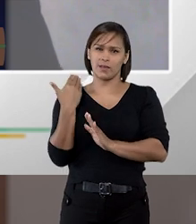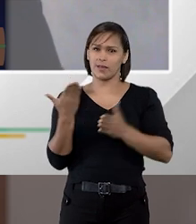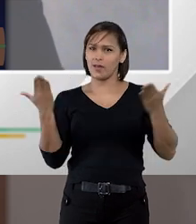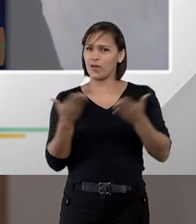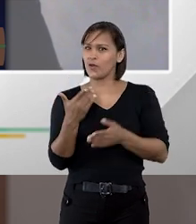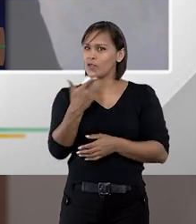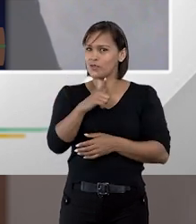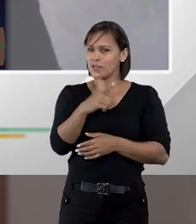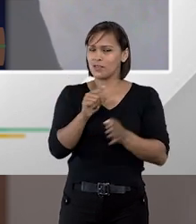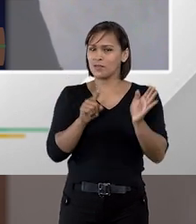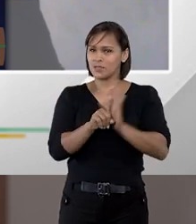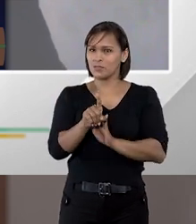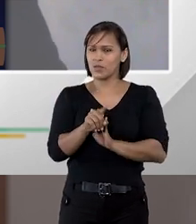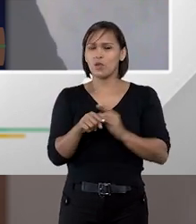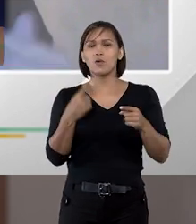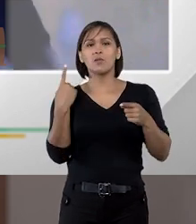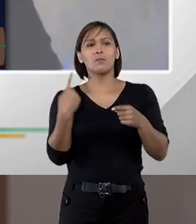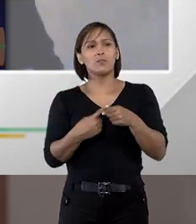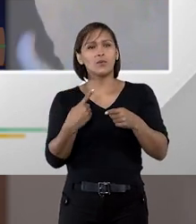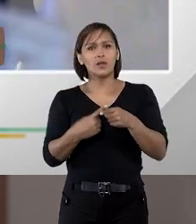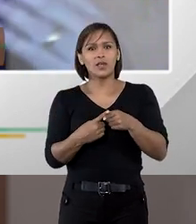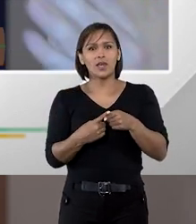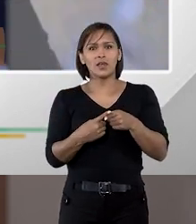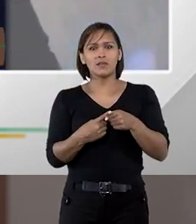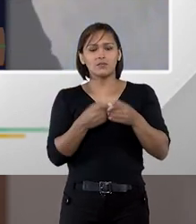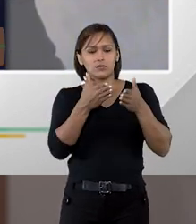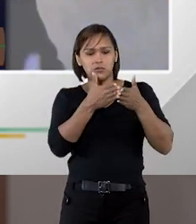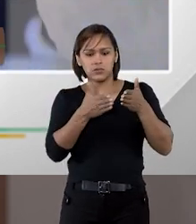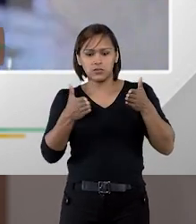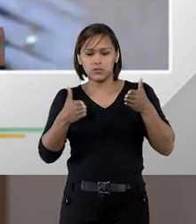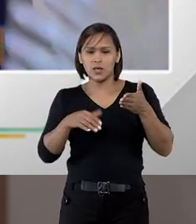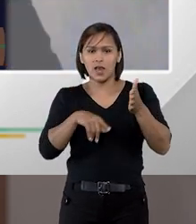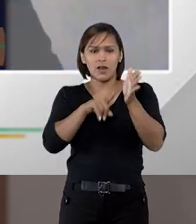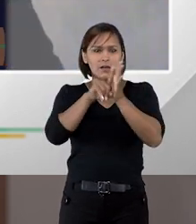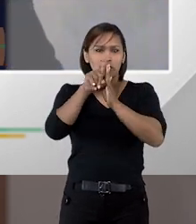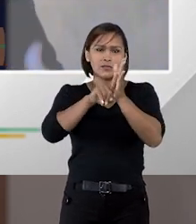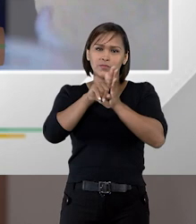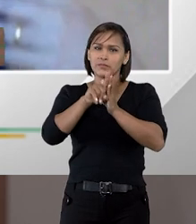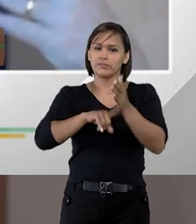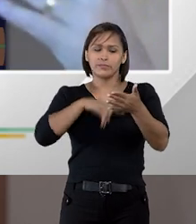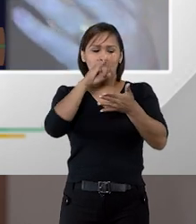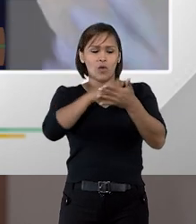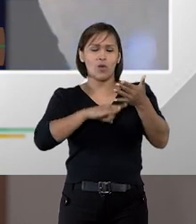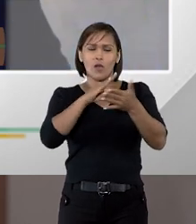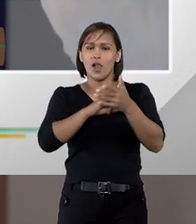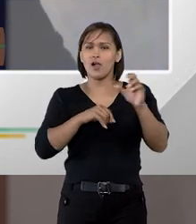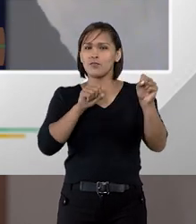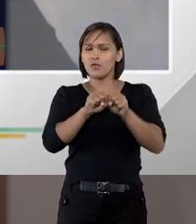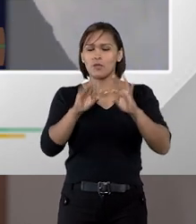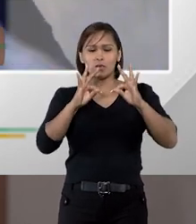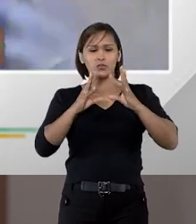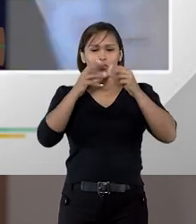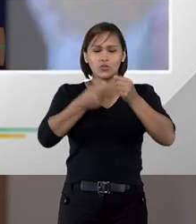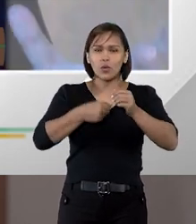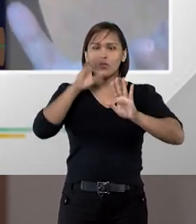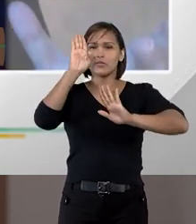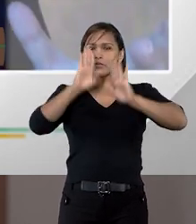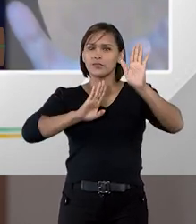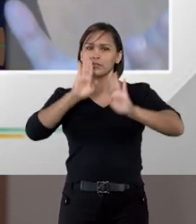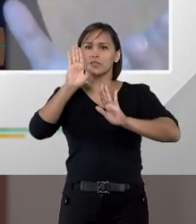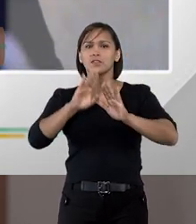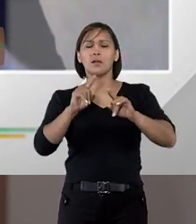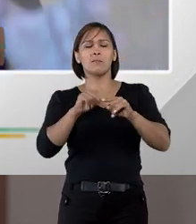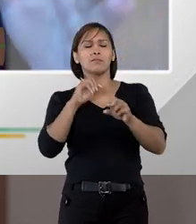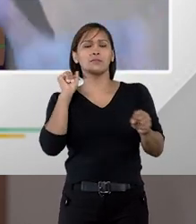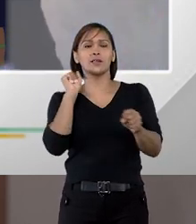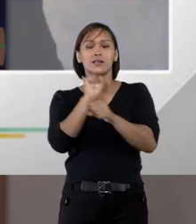agora não vai ter mais essa pergunta em regra porque a gente ficou perdendo tanto tempo analisando documentação formal de todos os licitantes